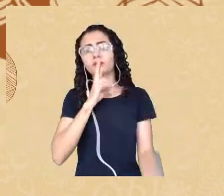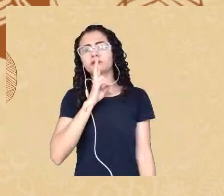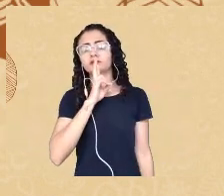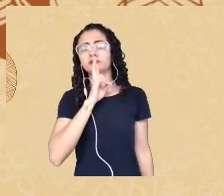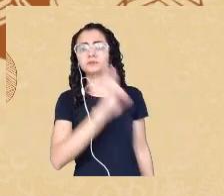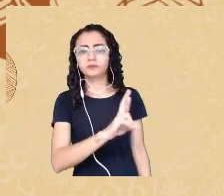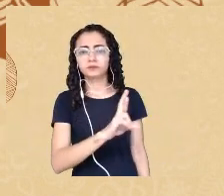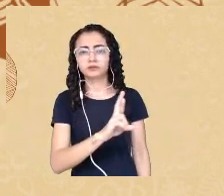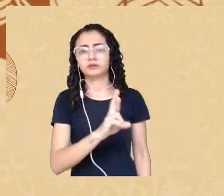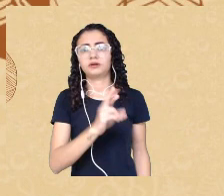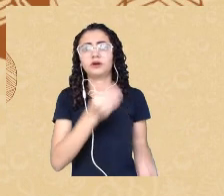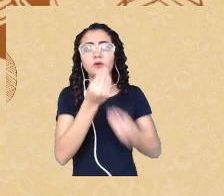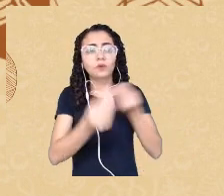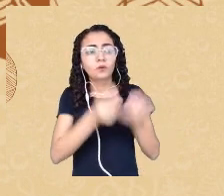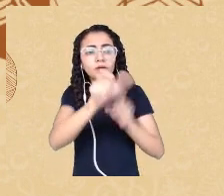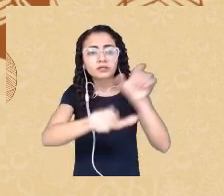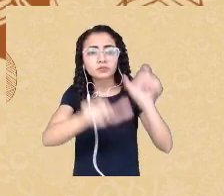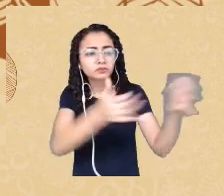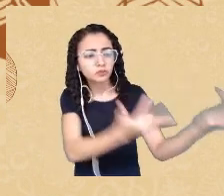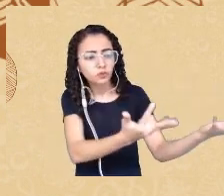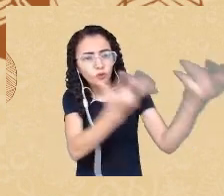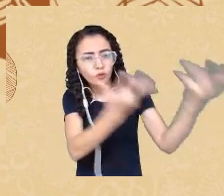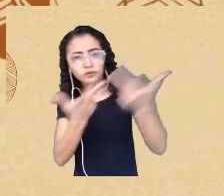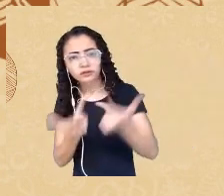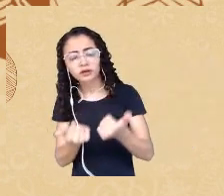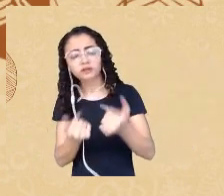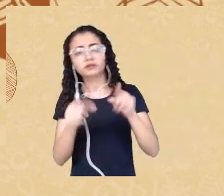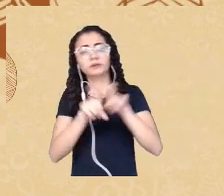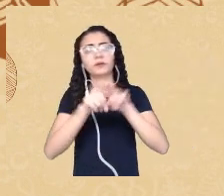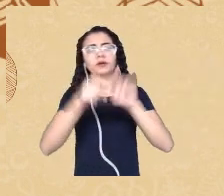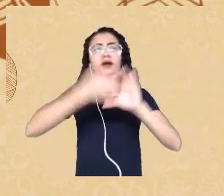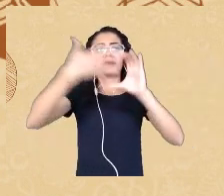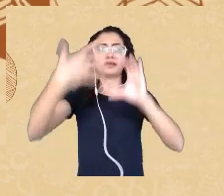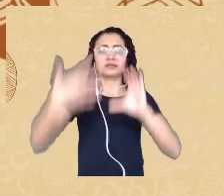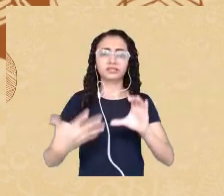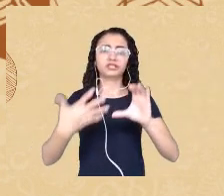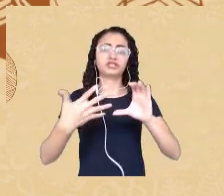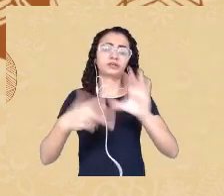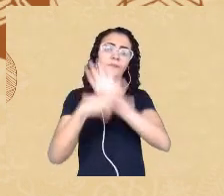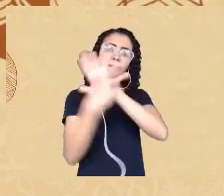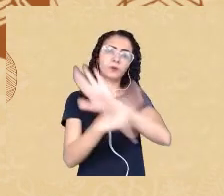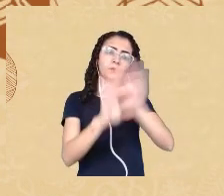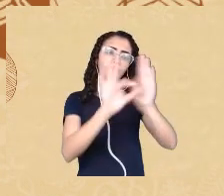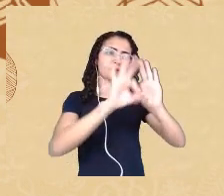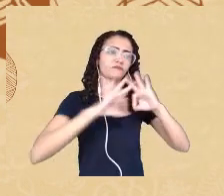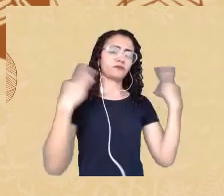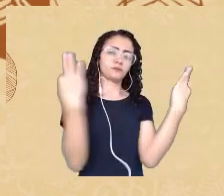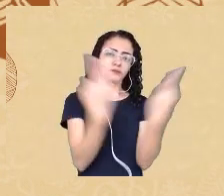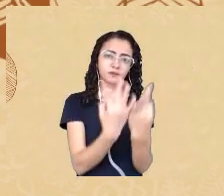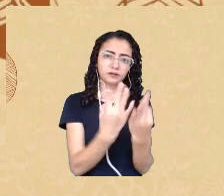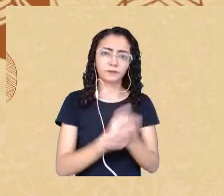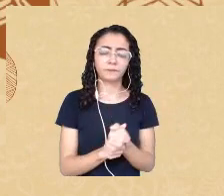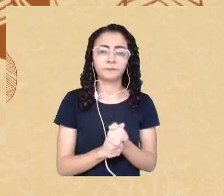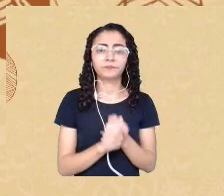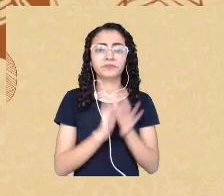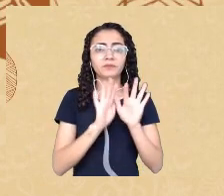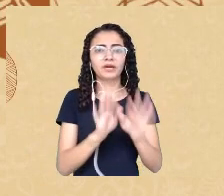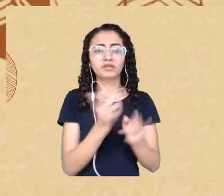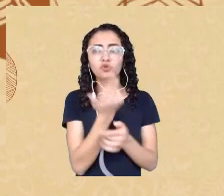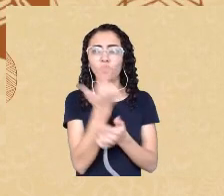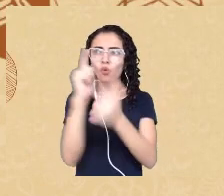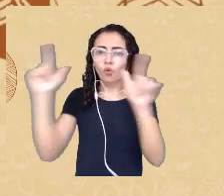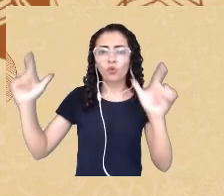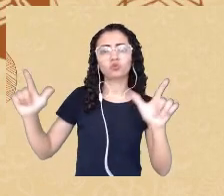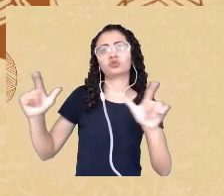pessoas foram convidadas até algumas características familiares mas de nada vinculada a outros aspectos nós temos